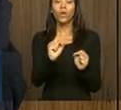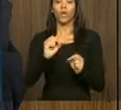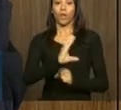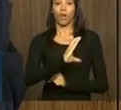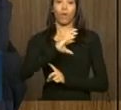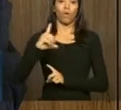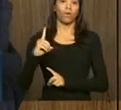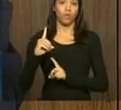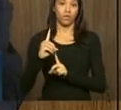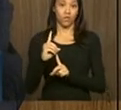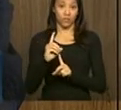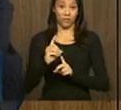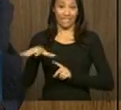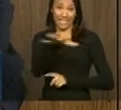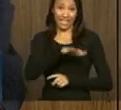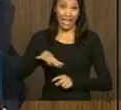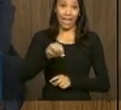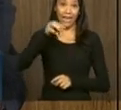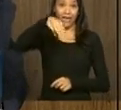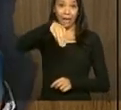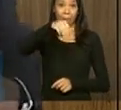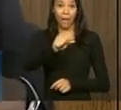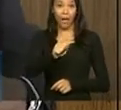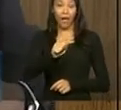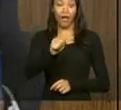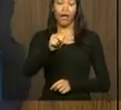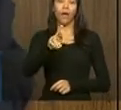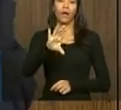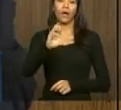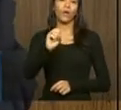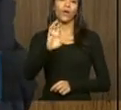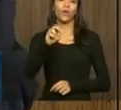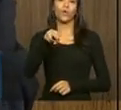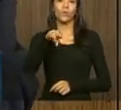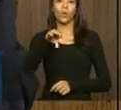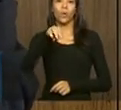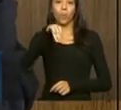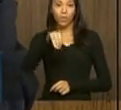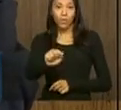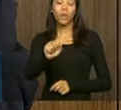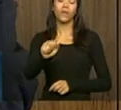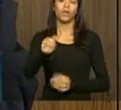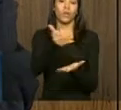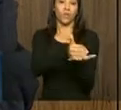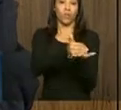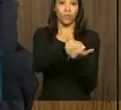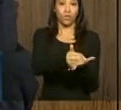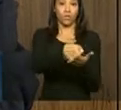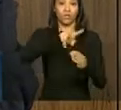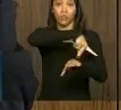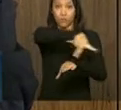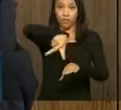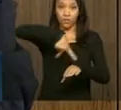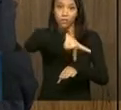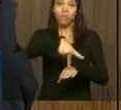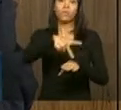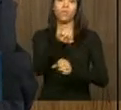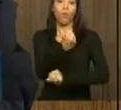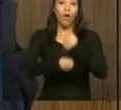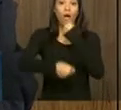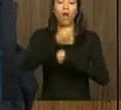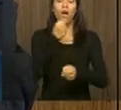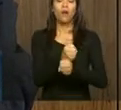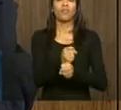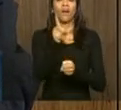macroeconômica na tentativa de superar a crise. No início do ano, a perspectiva era de um